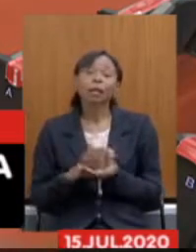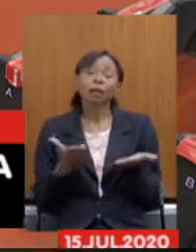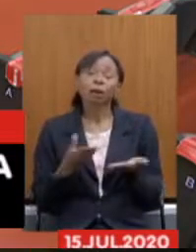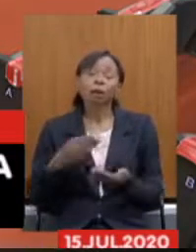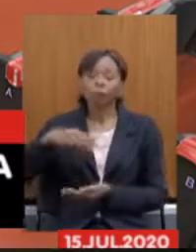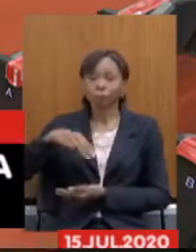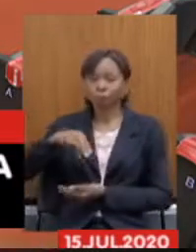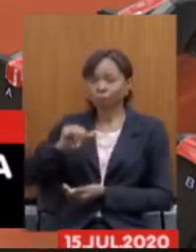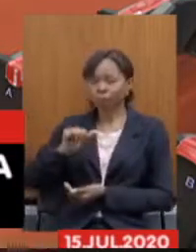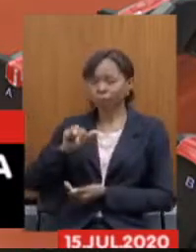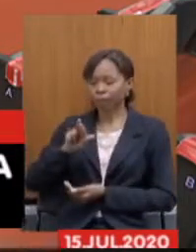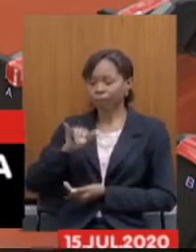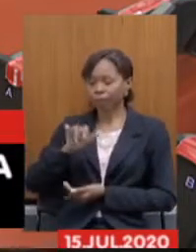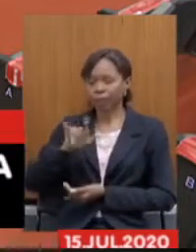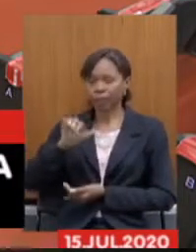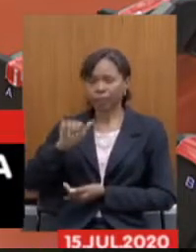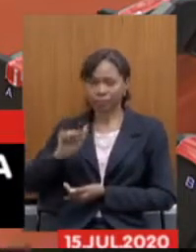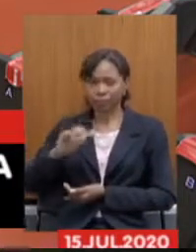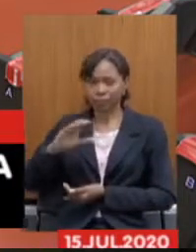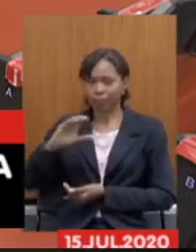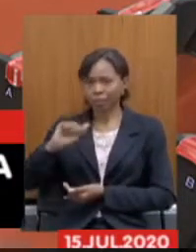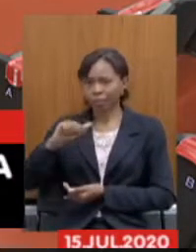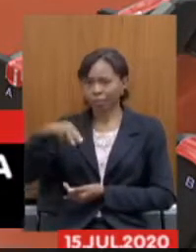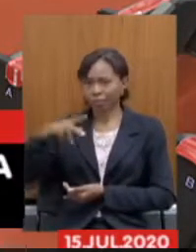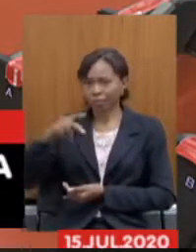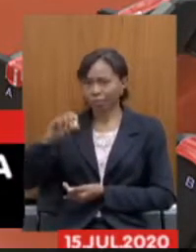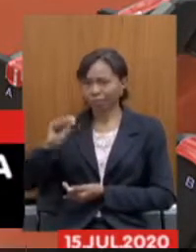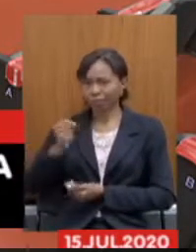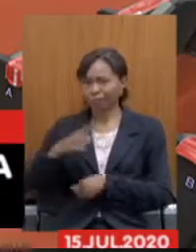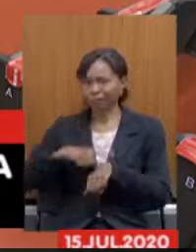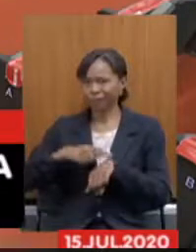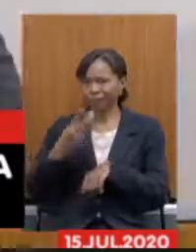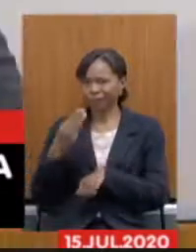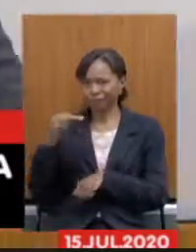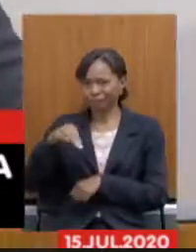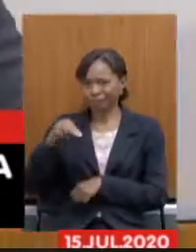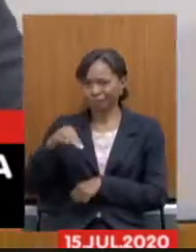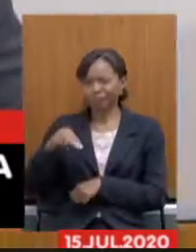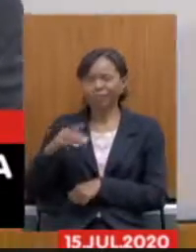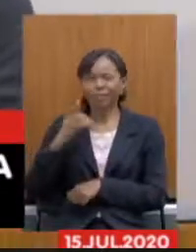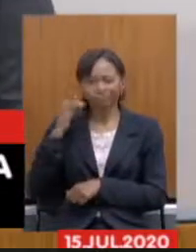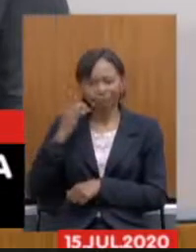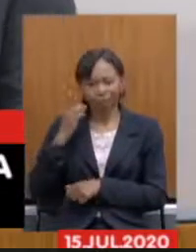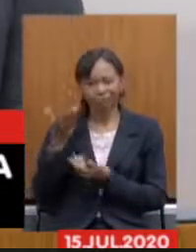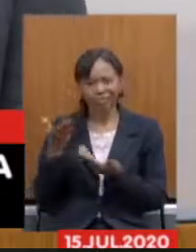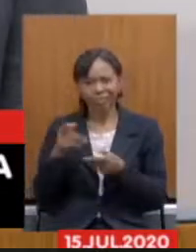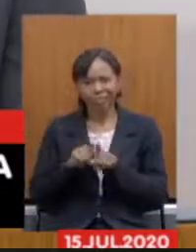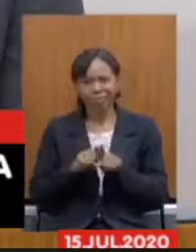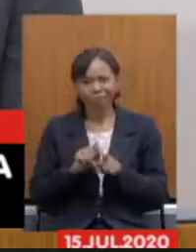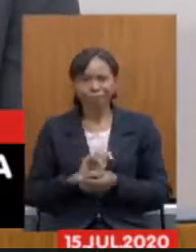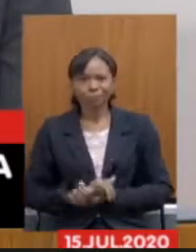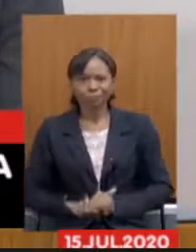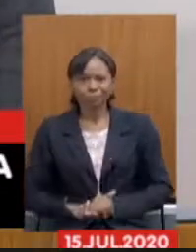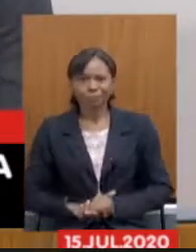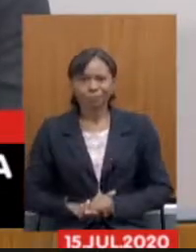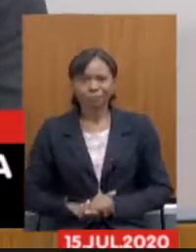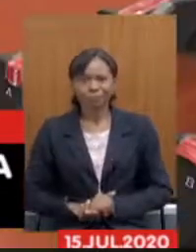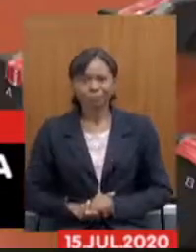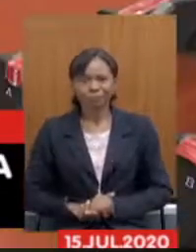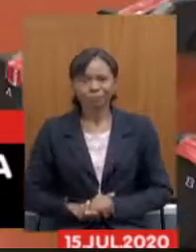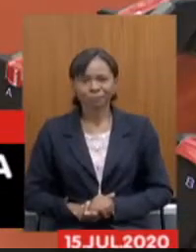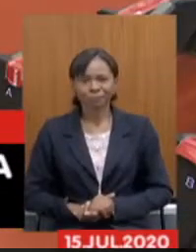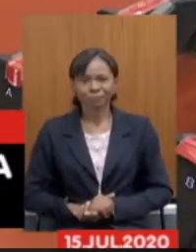Marília Campos que disporá de três minutos para a sua para a sua intervenção presidente